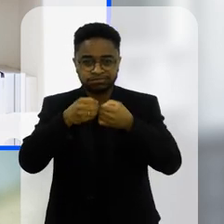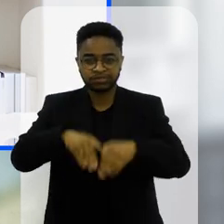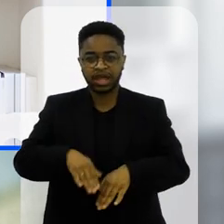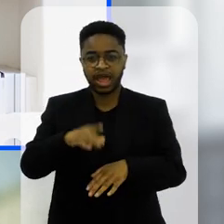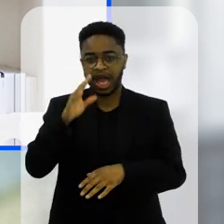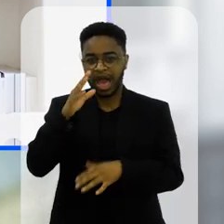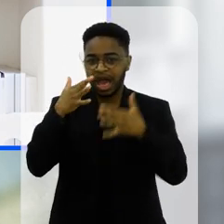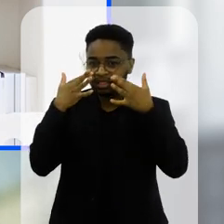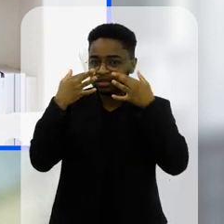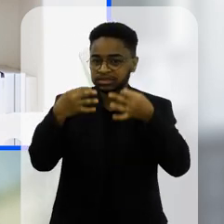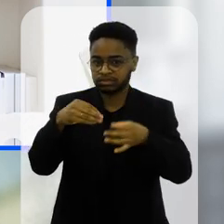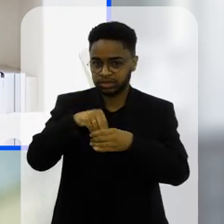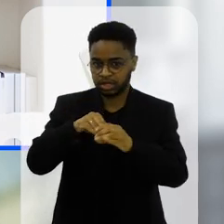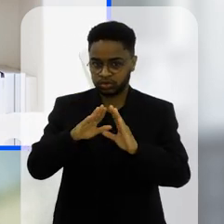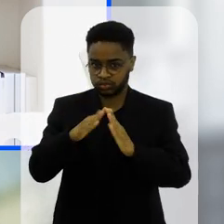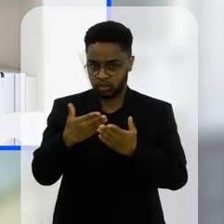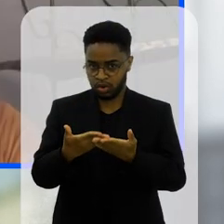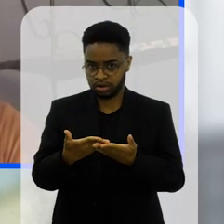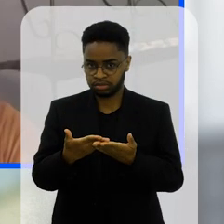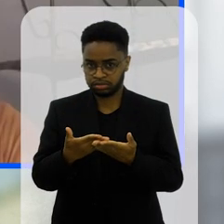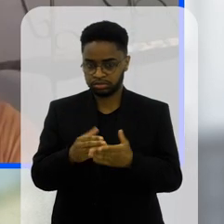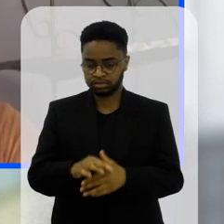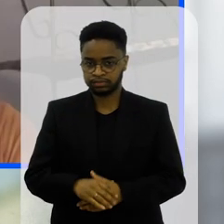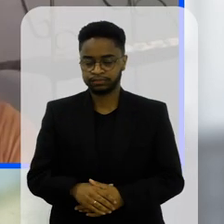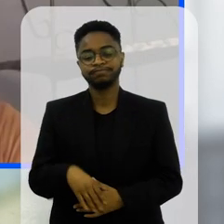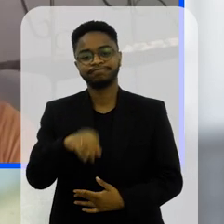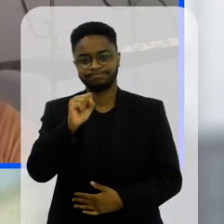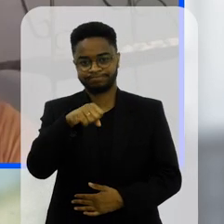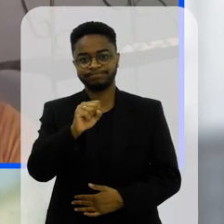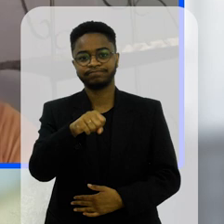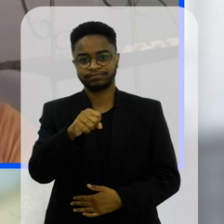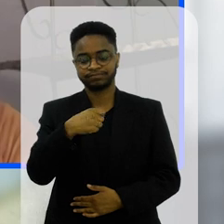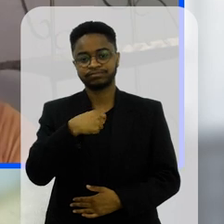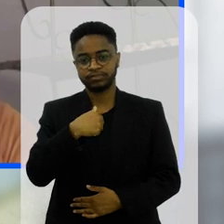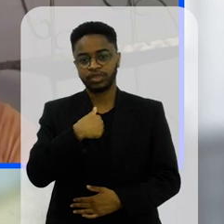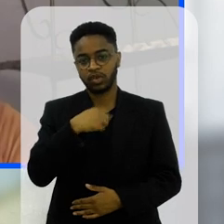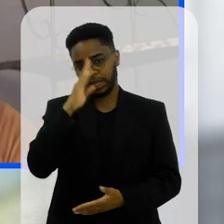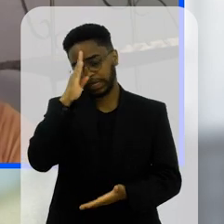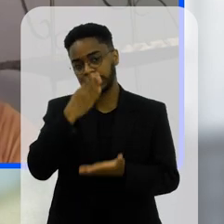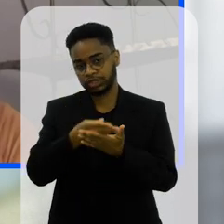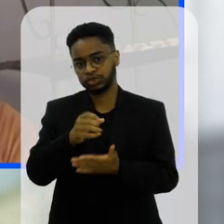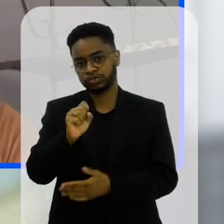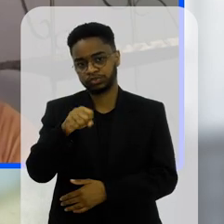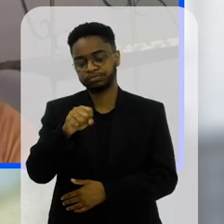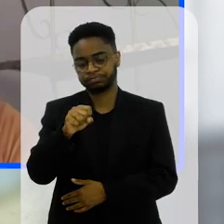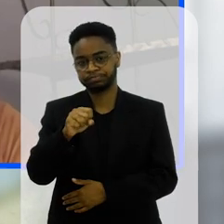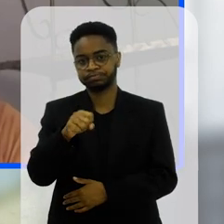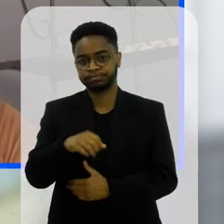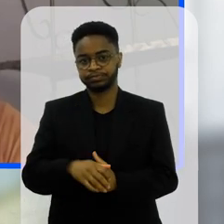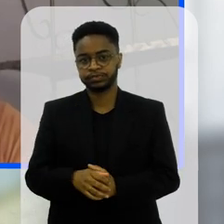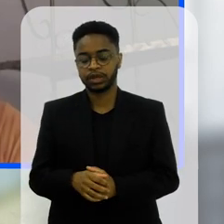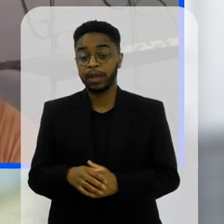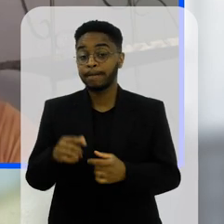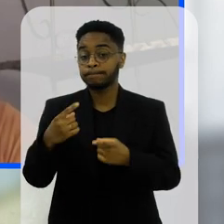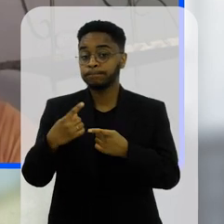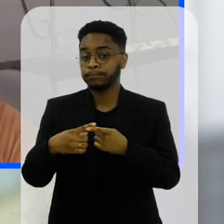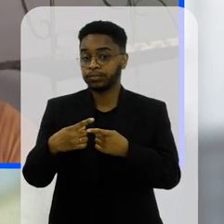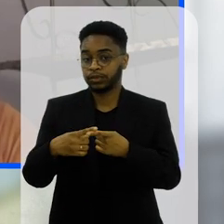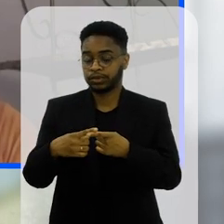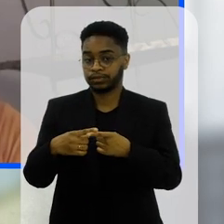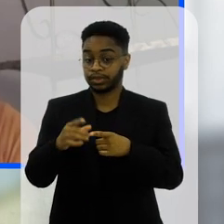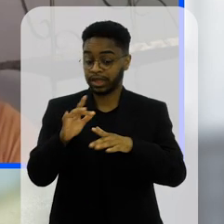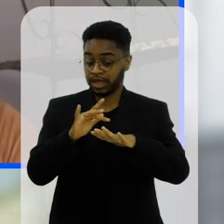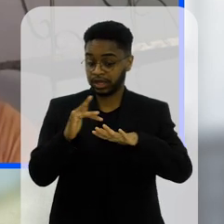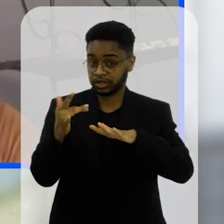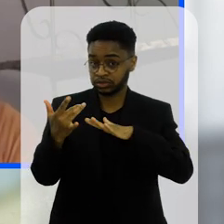atenção dos alunos em sala de aula sim eu acho eu acredito que sim porque as redes sociais